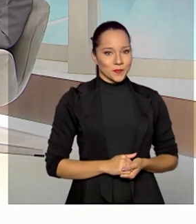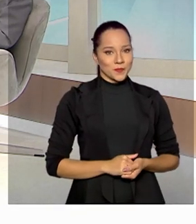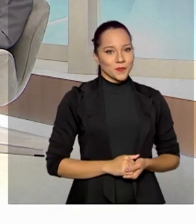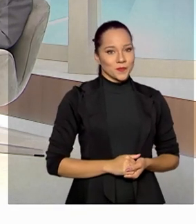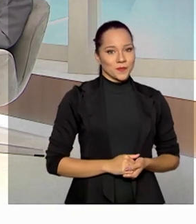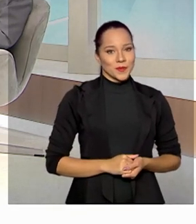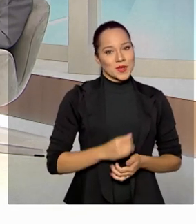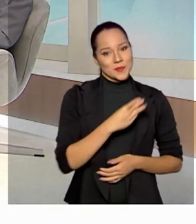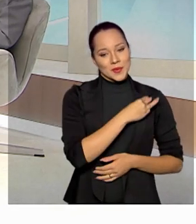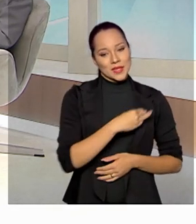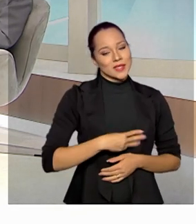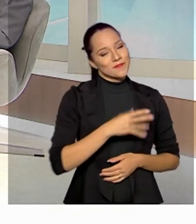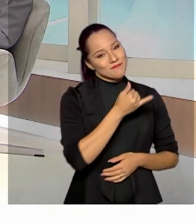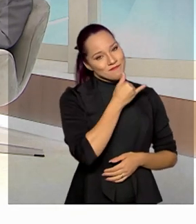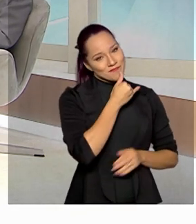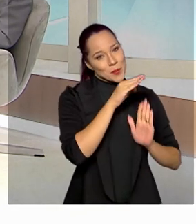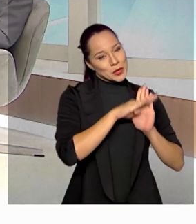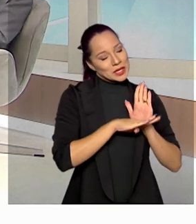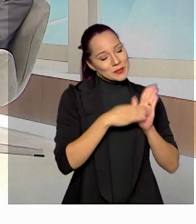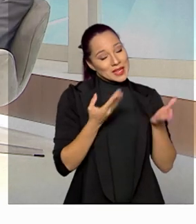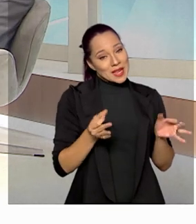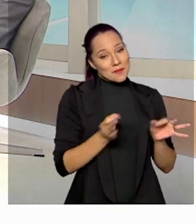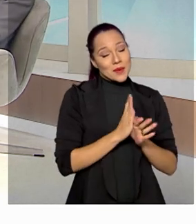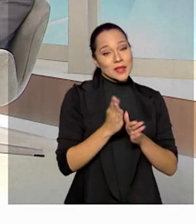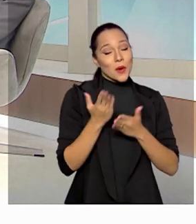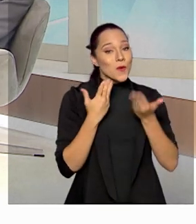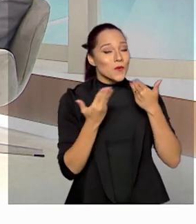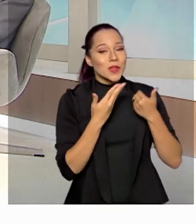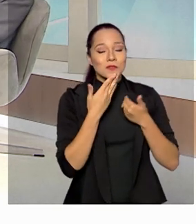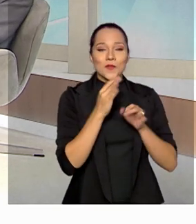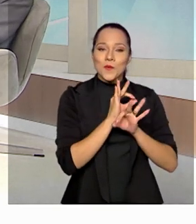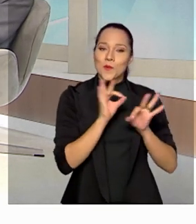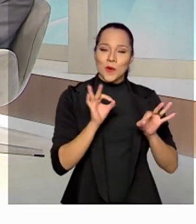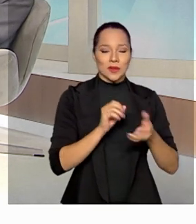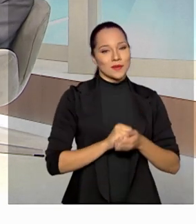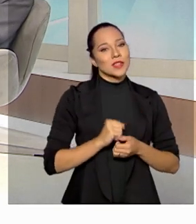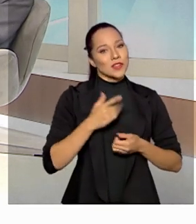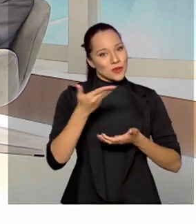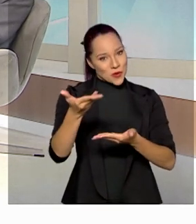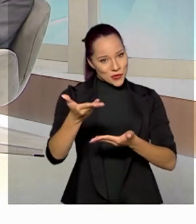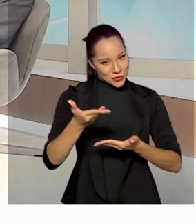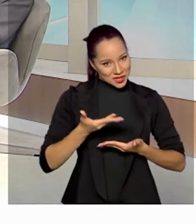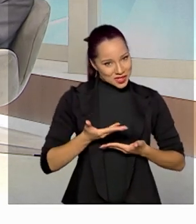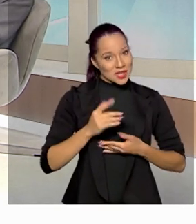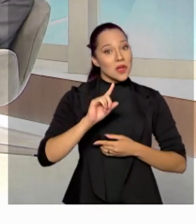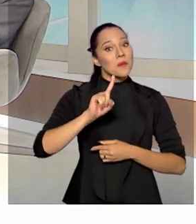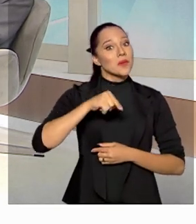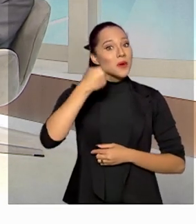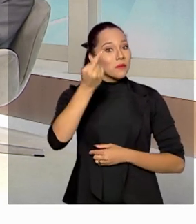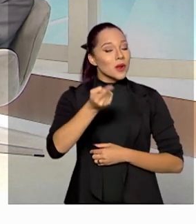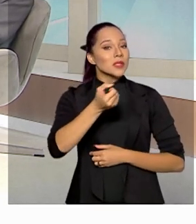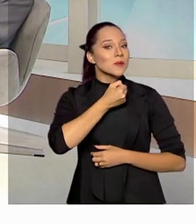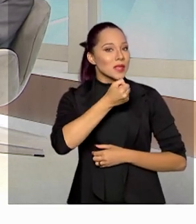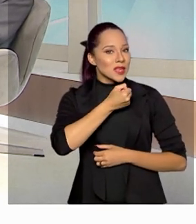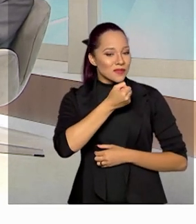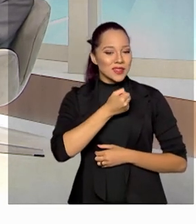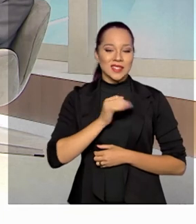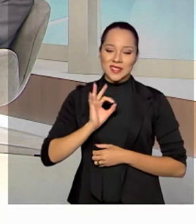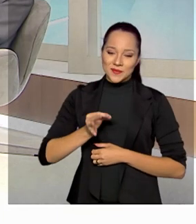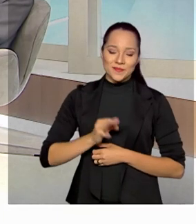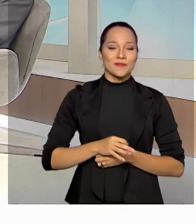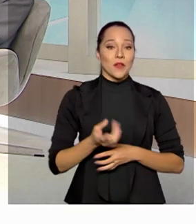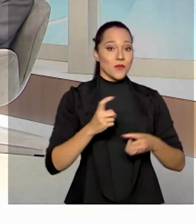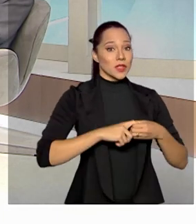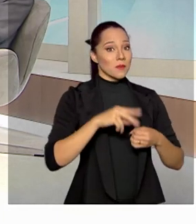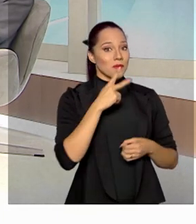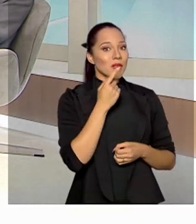Ministro, infelizmente, nosso programa está acabando, a conversa foi boa. Já deixamos o convite para o ministro para uma próxima entrevista, né, Catiúcio? Voltar para